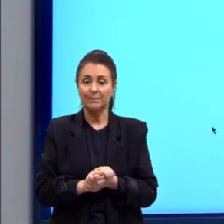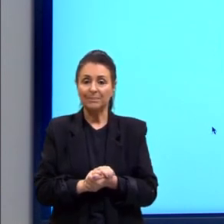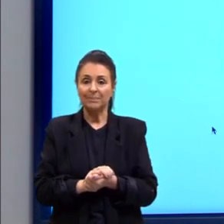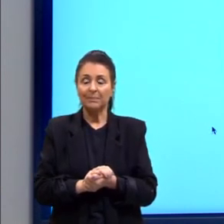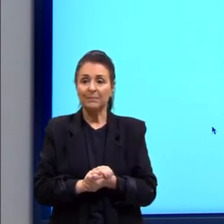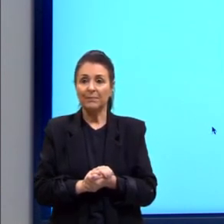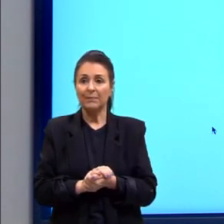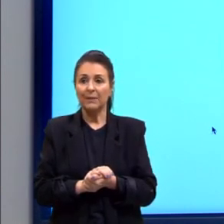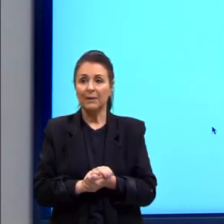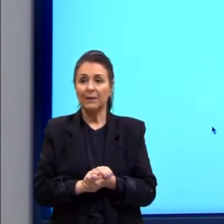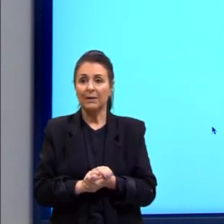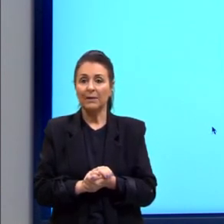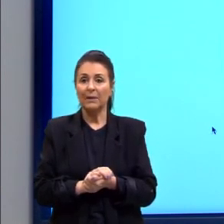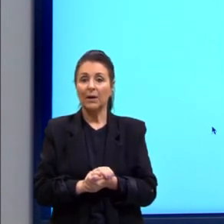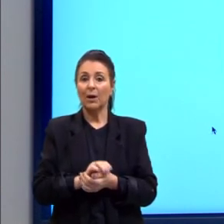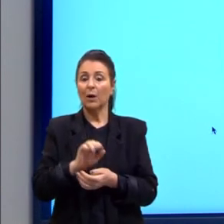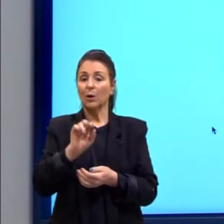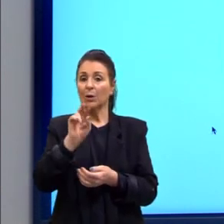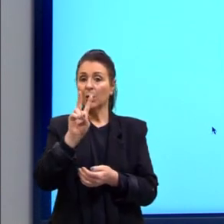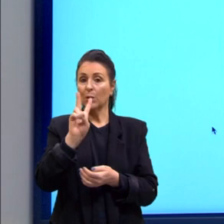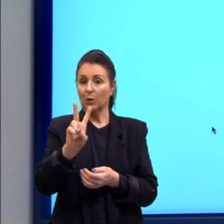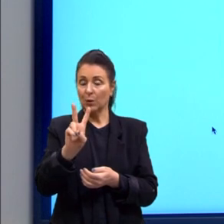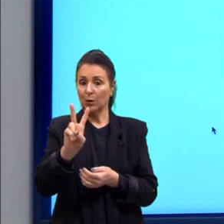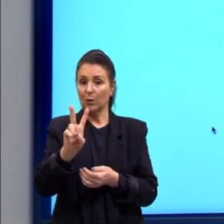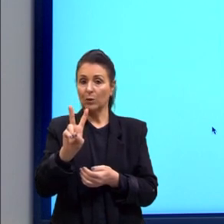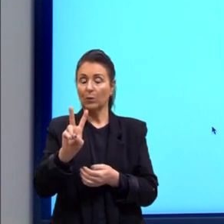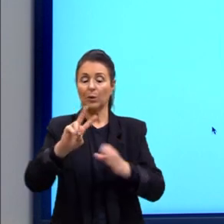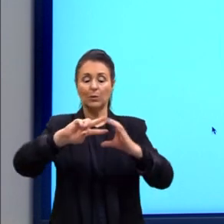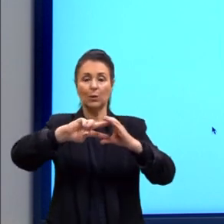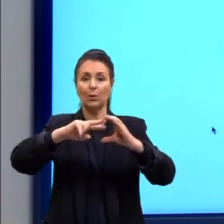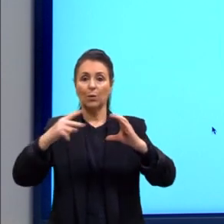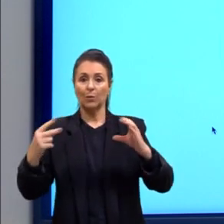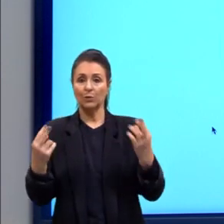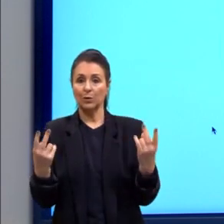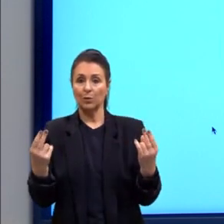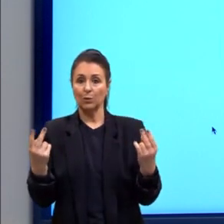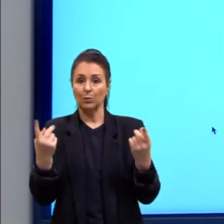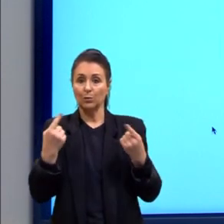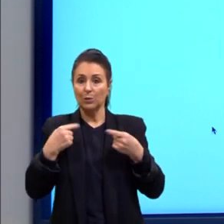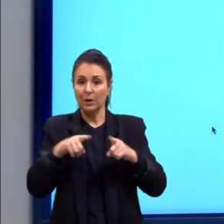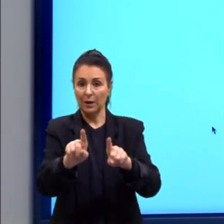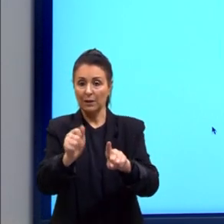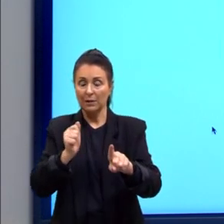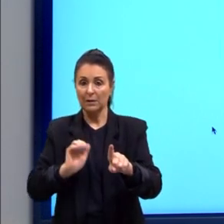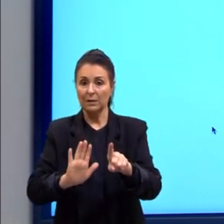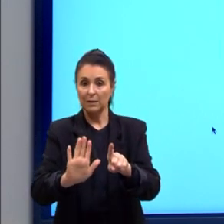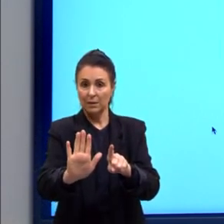Então, dois homozigotos excessivos cruzando, então,